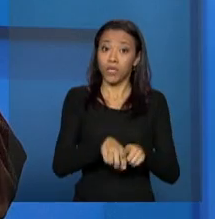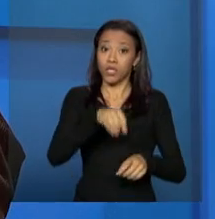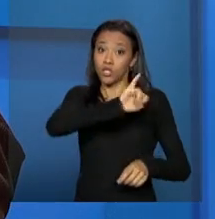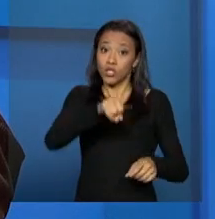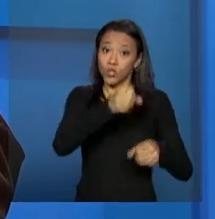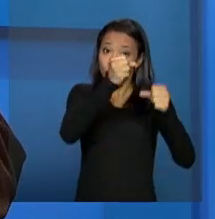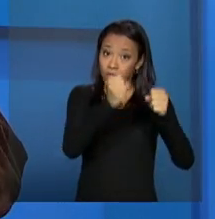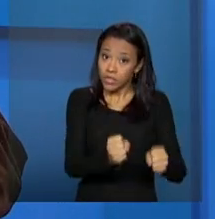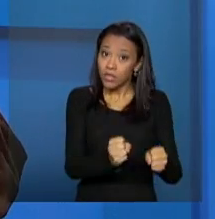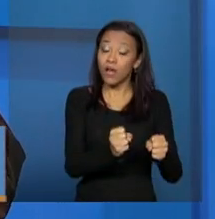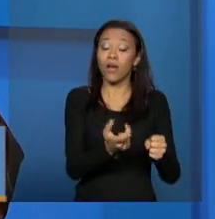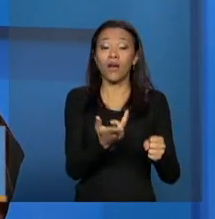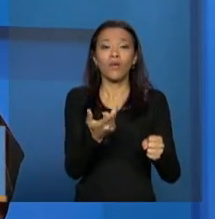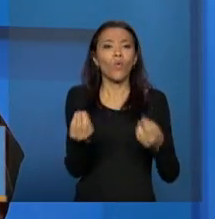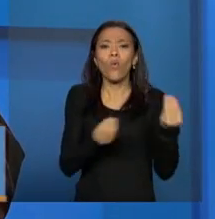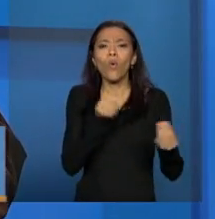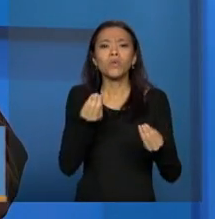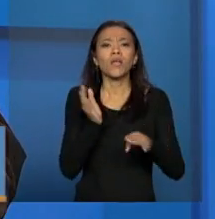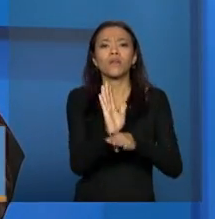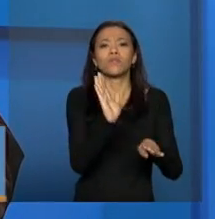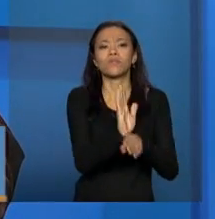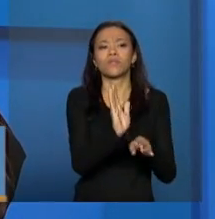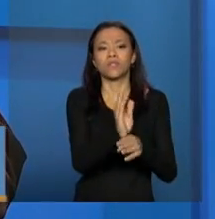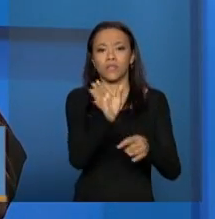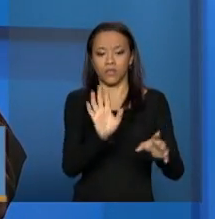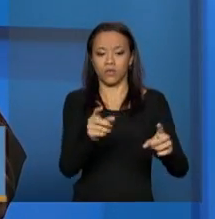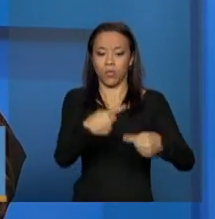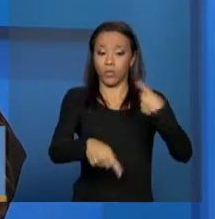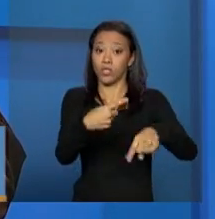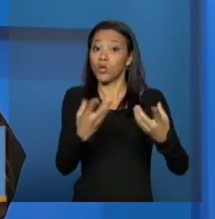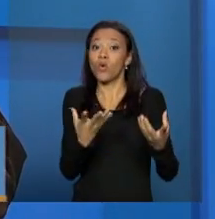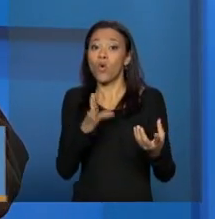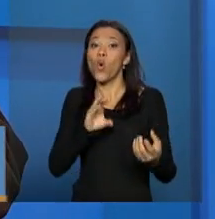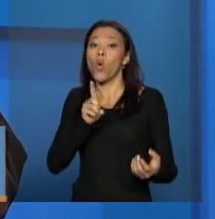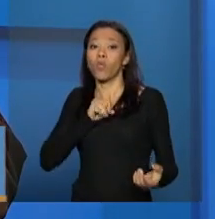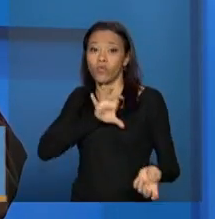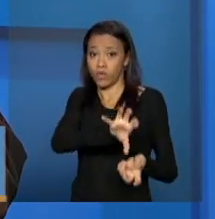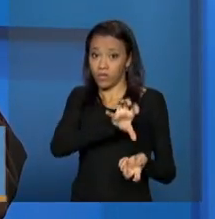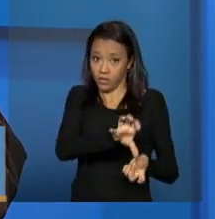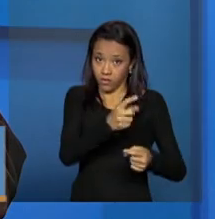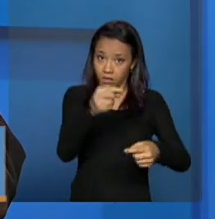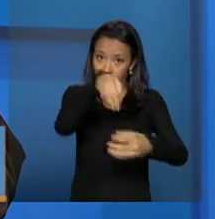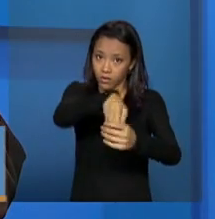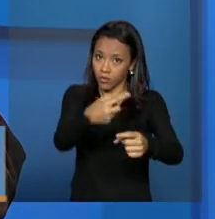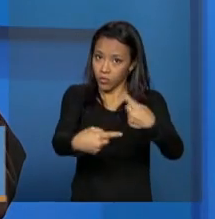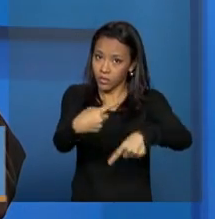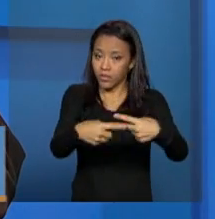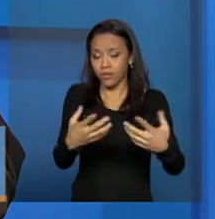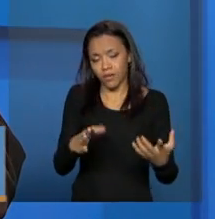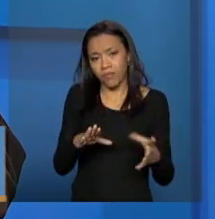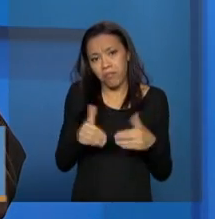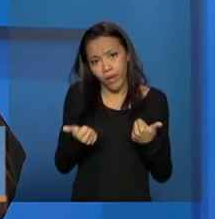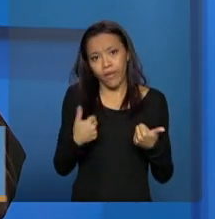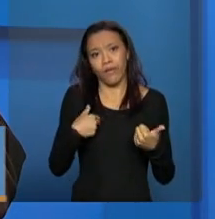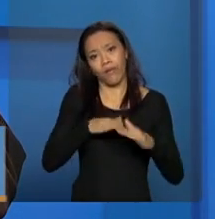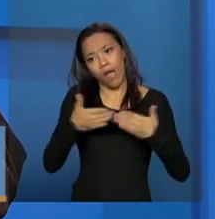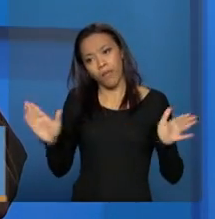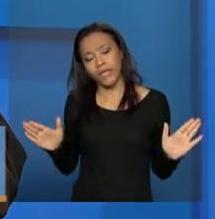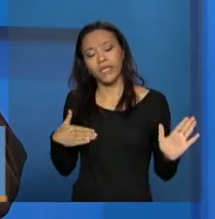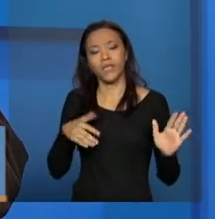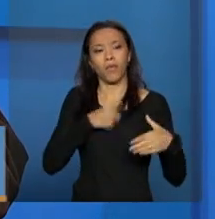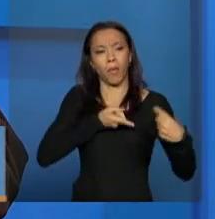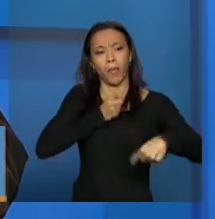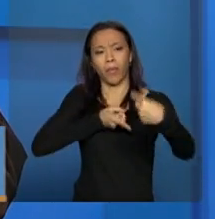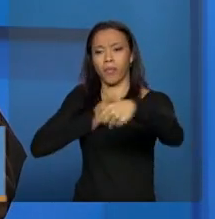coisas estão realmente perpassando a nossa política, né, como é isso afeta a nossa política, e aí, nada melhor do que discutir e ver como é que a gente pode estar traçando